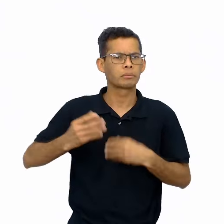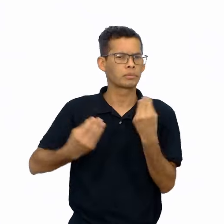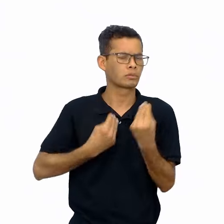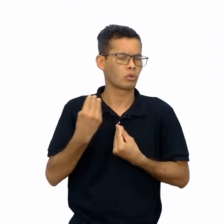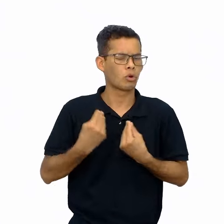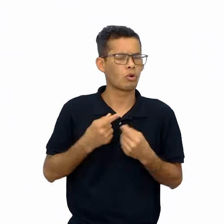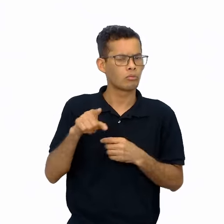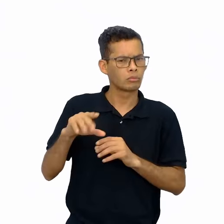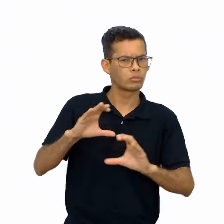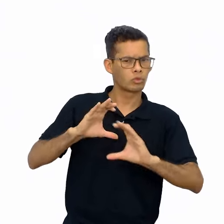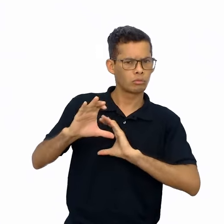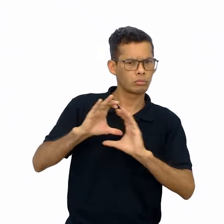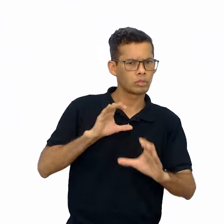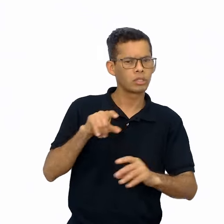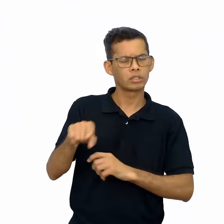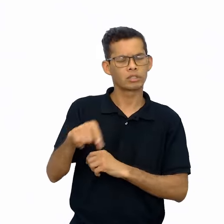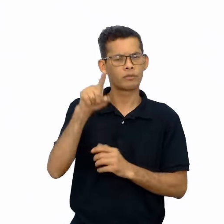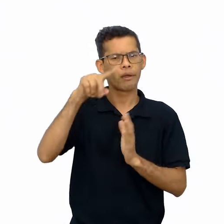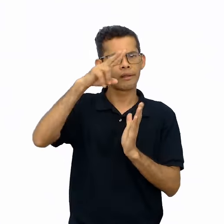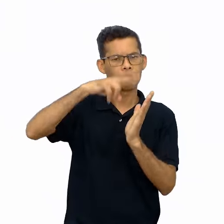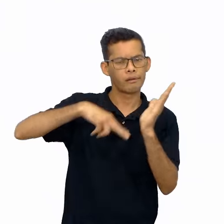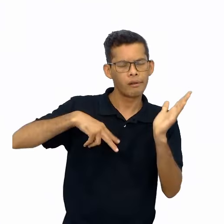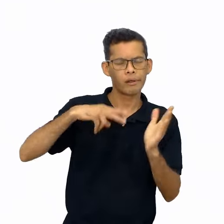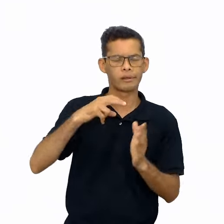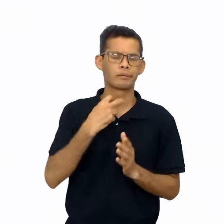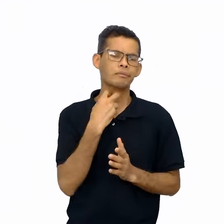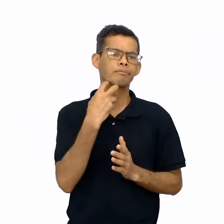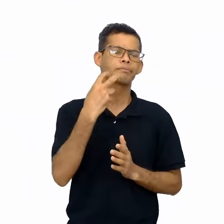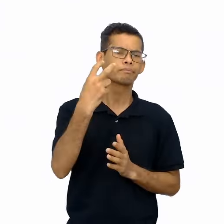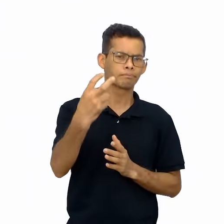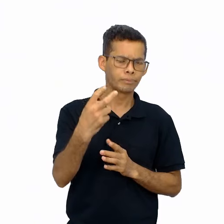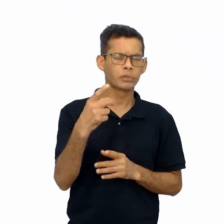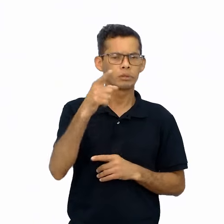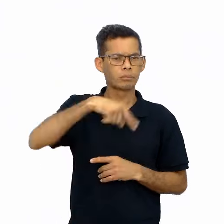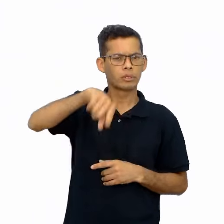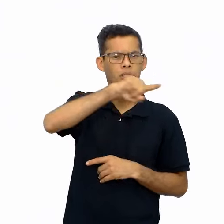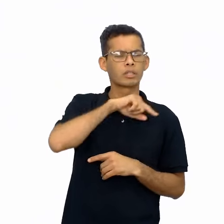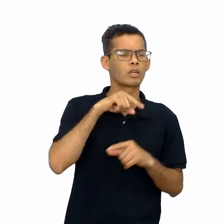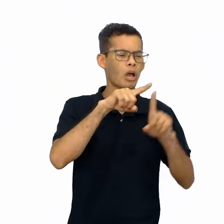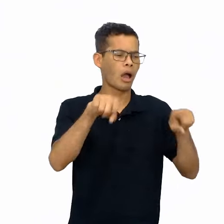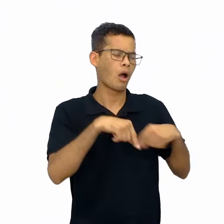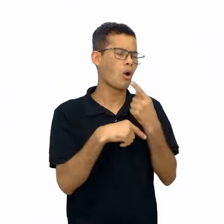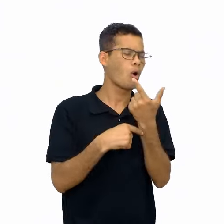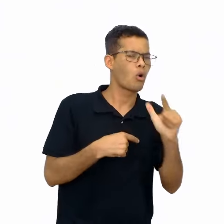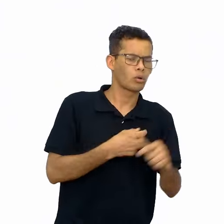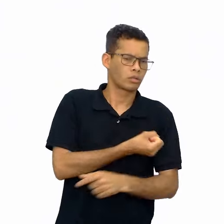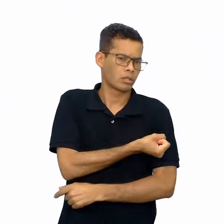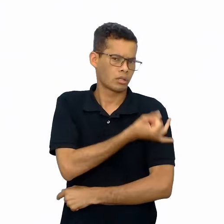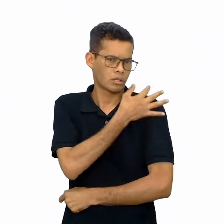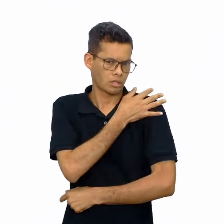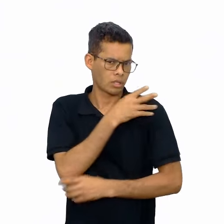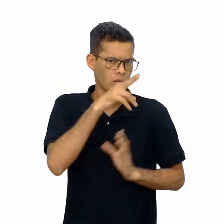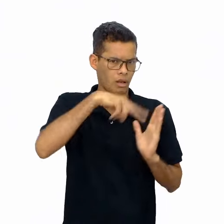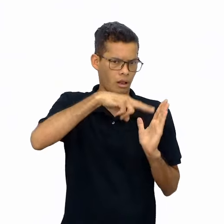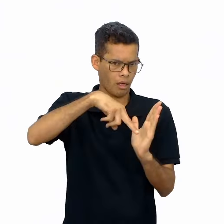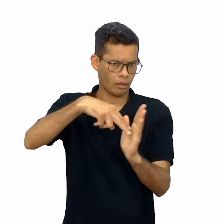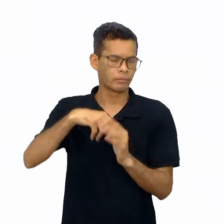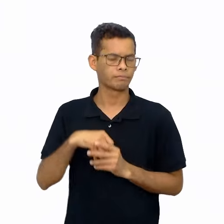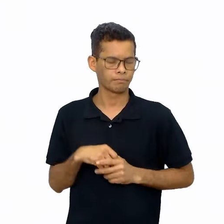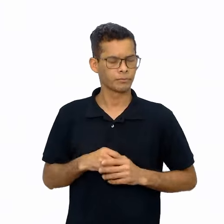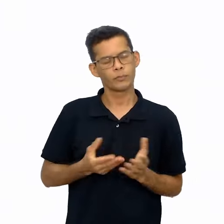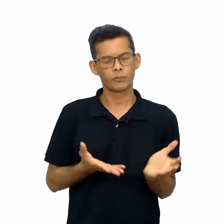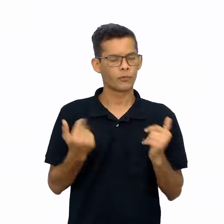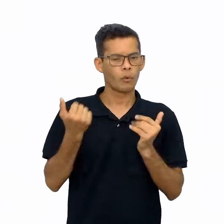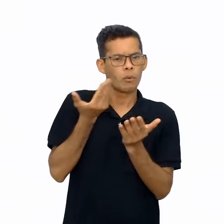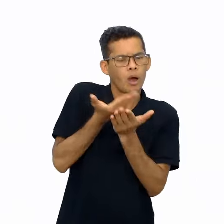comunicativo, ler em voz alta e ponto produzido para os colegas de outras turmas da escola. Vamos, então, conhecer as aulas que